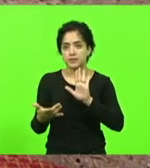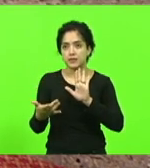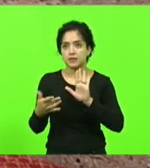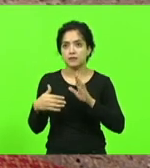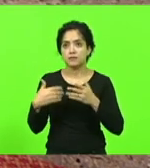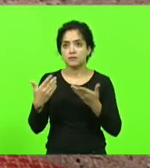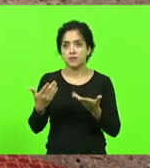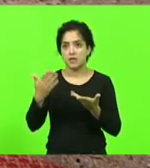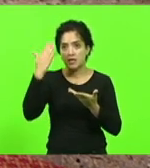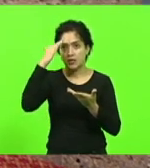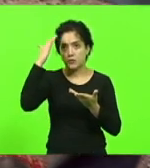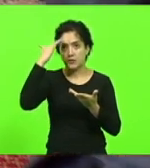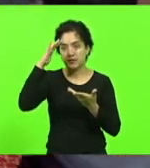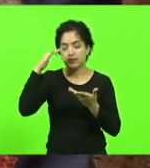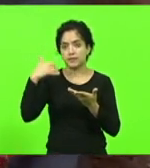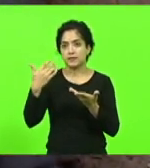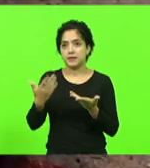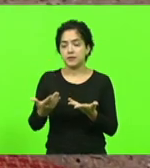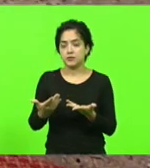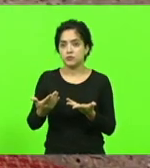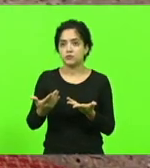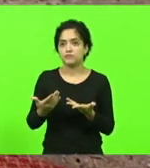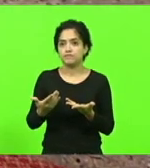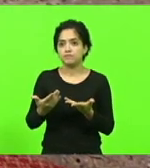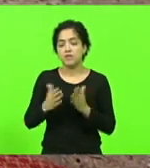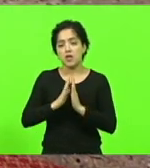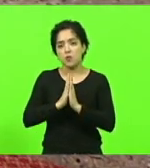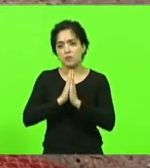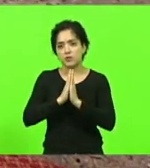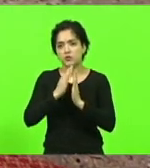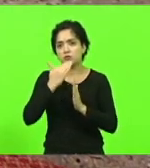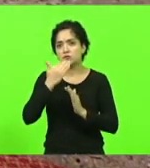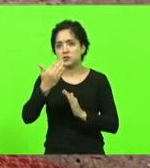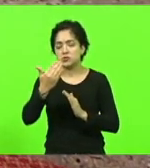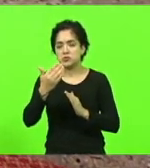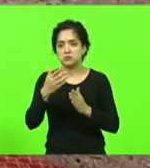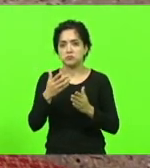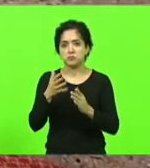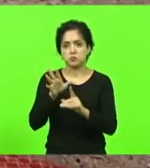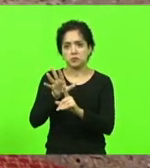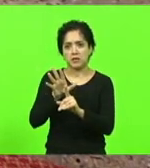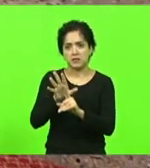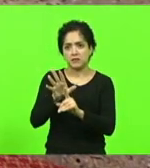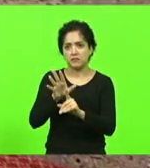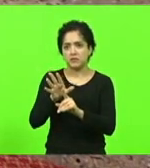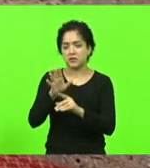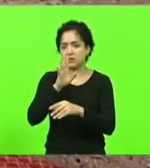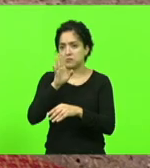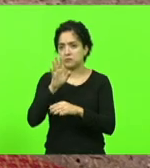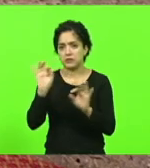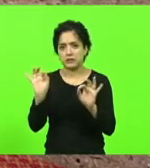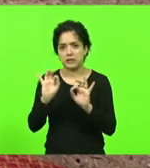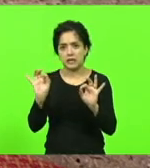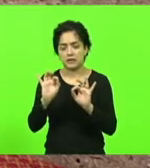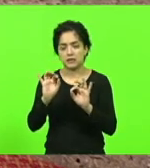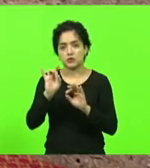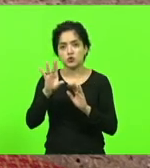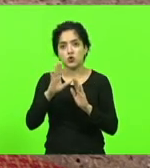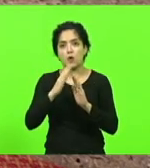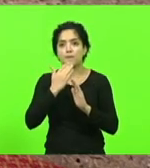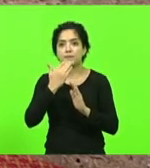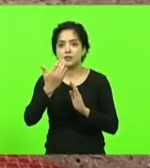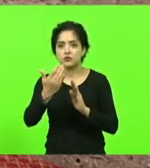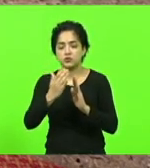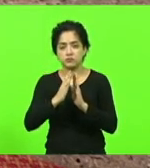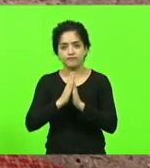eu entendo que é cabível, sim, e é um apelo, nós não estamos interferindo em poder nenhum, nós estamos apenas apelando ao